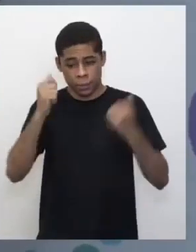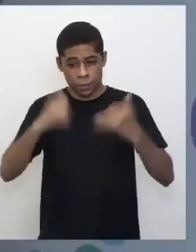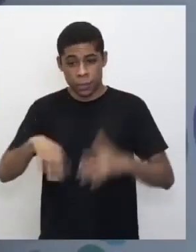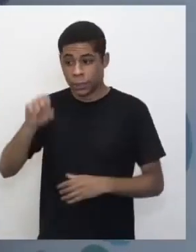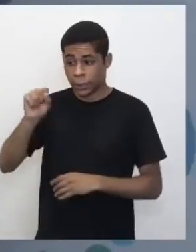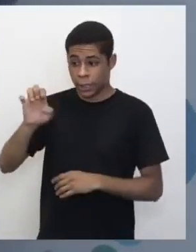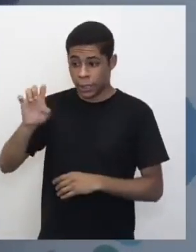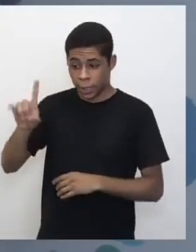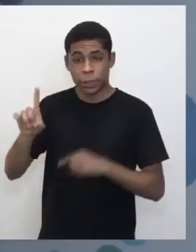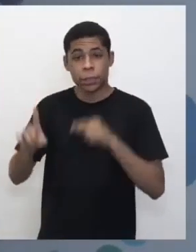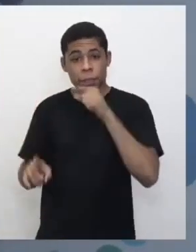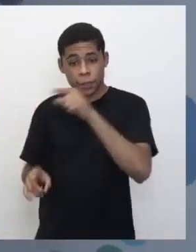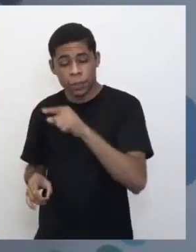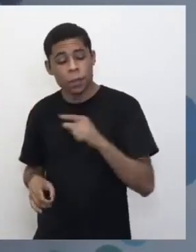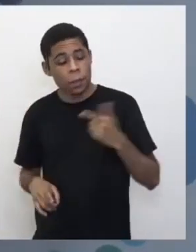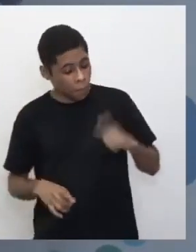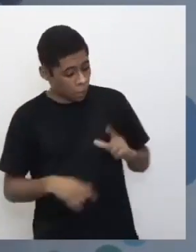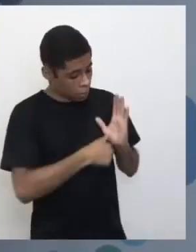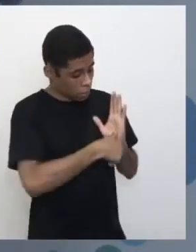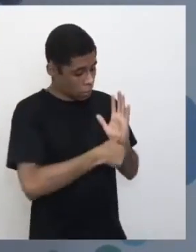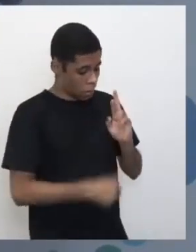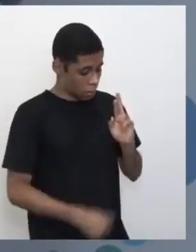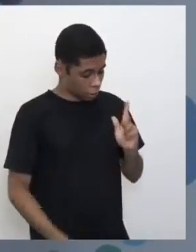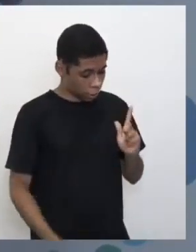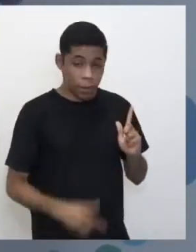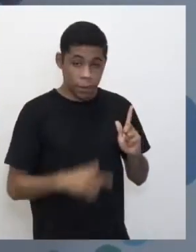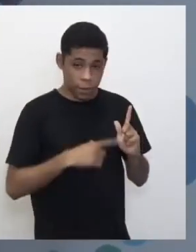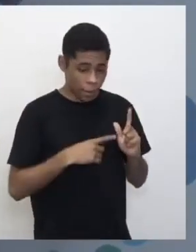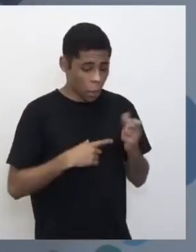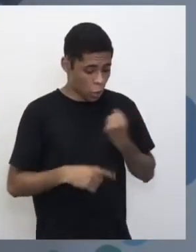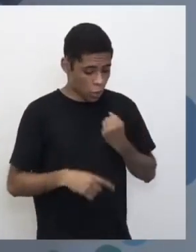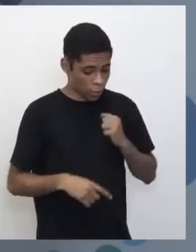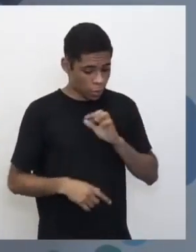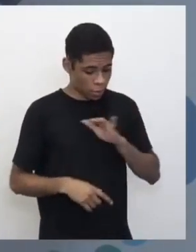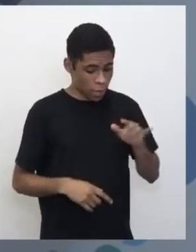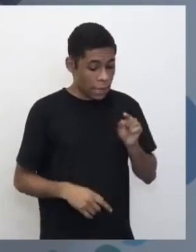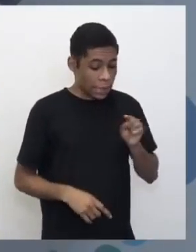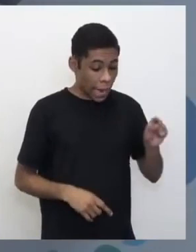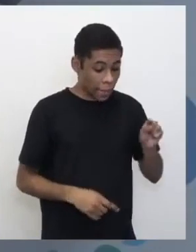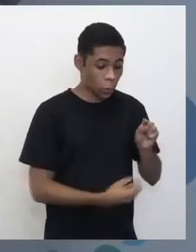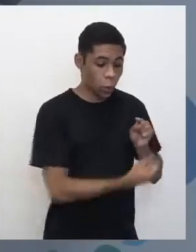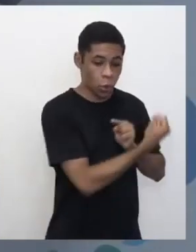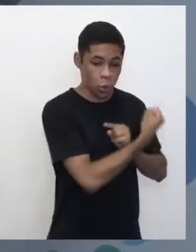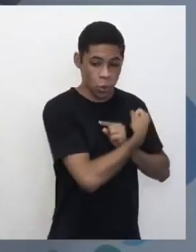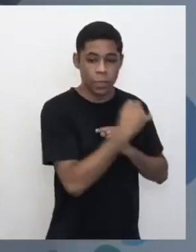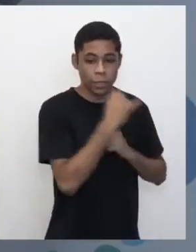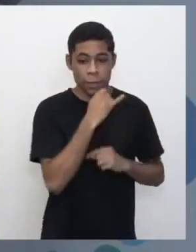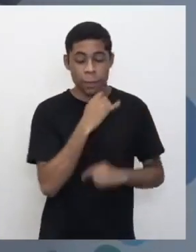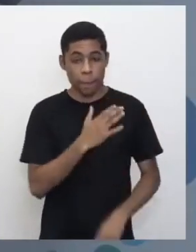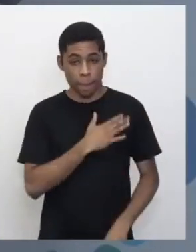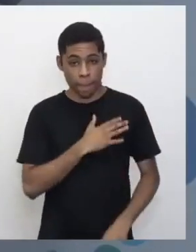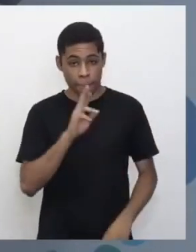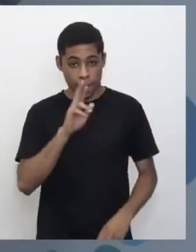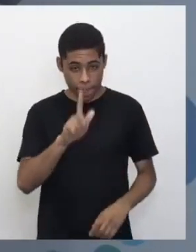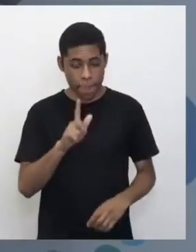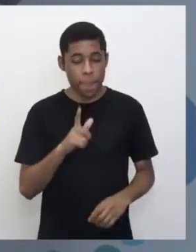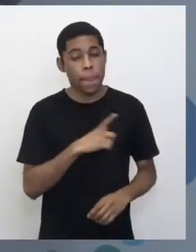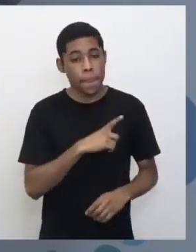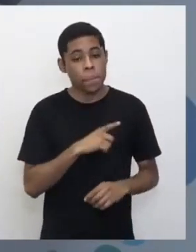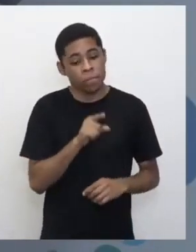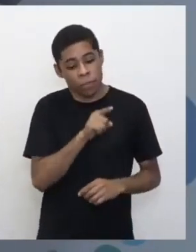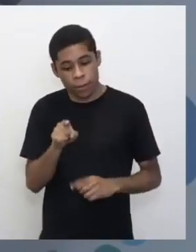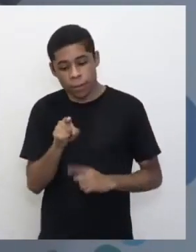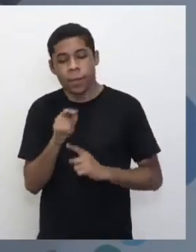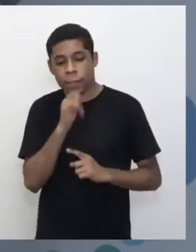portal NET, o nosso RG, por mais que ele tenha dígito na sede, ele não tem. Vou dar o exemplo do meu RG. Ele tem dígito, mas quando eu coloco lá na